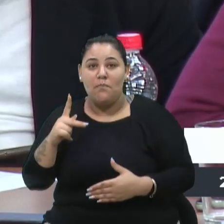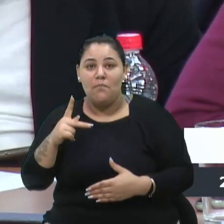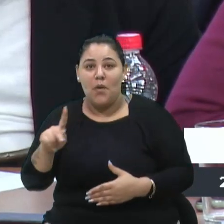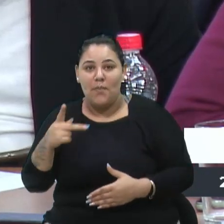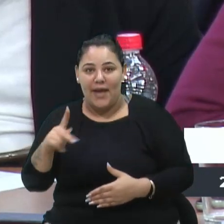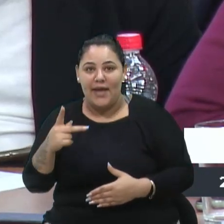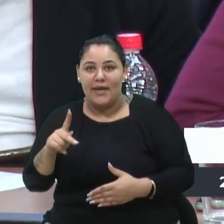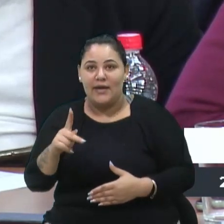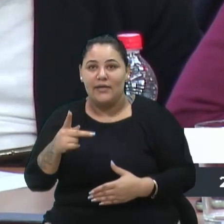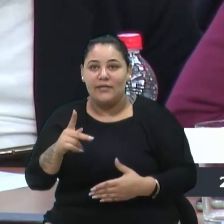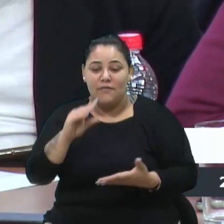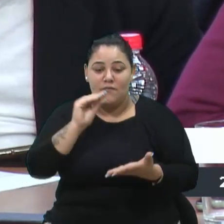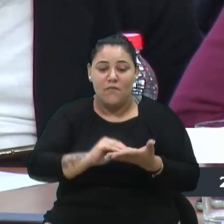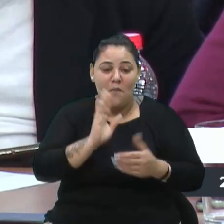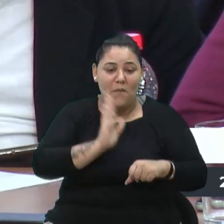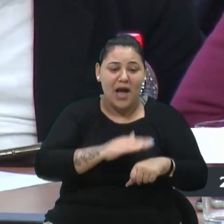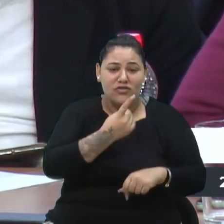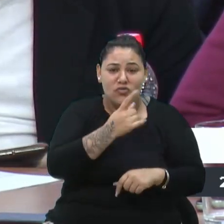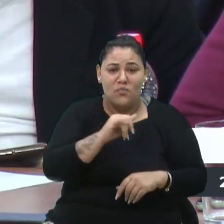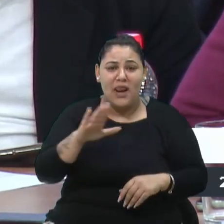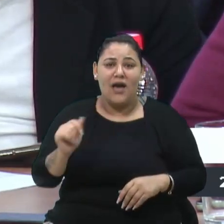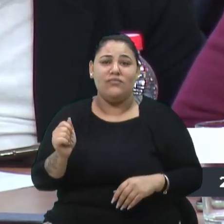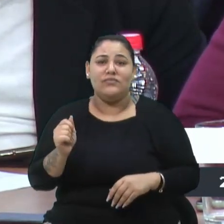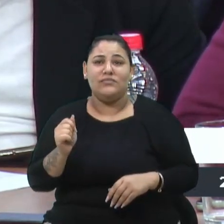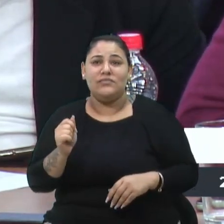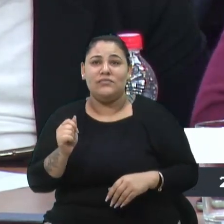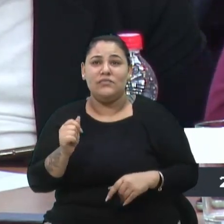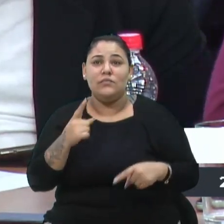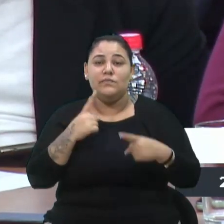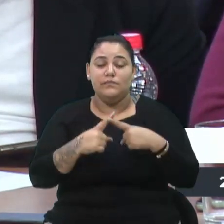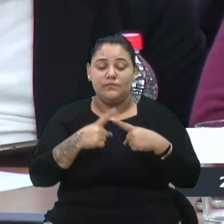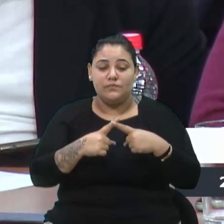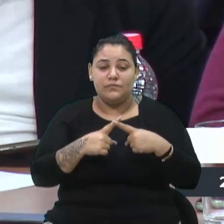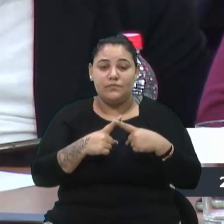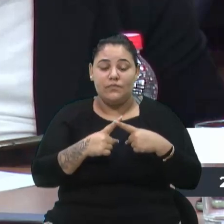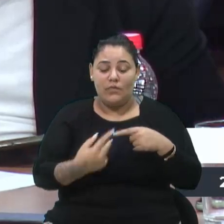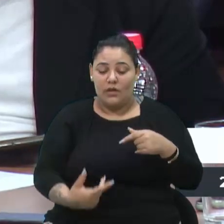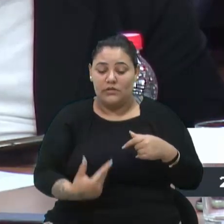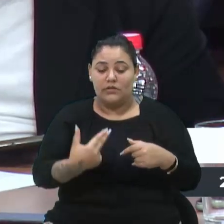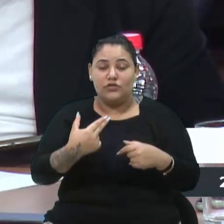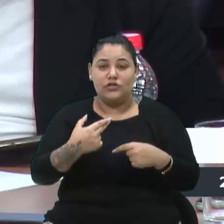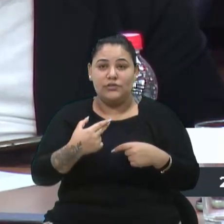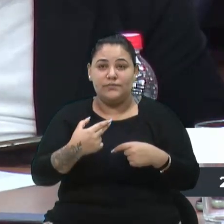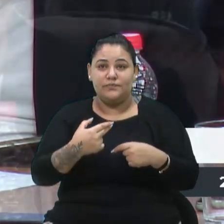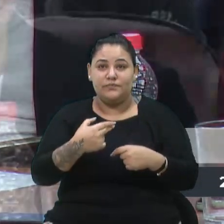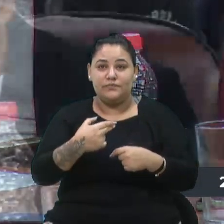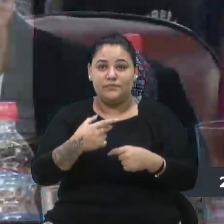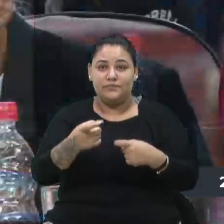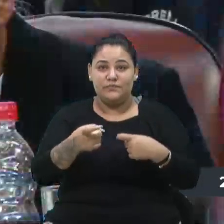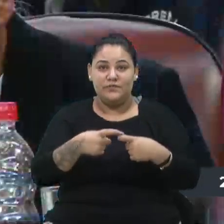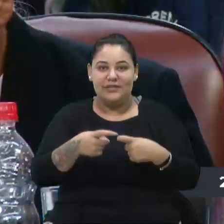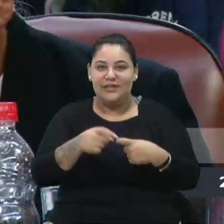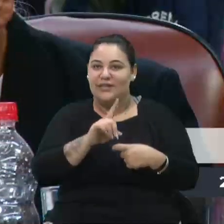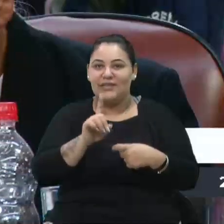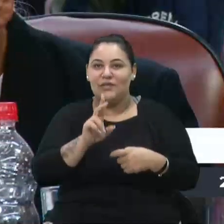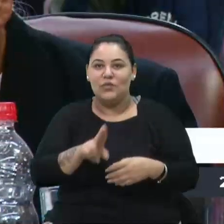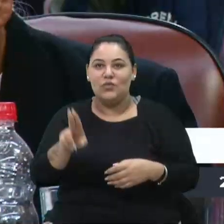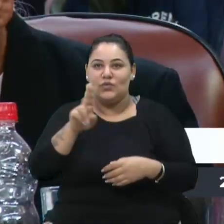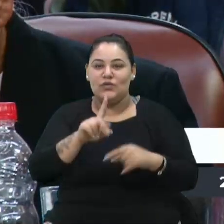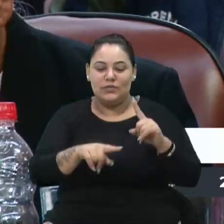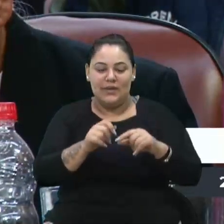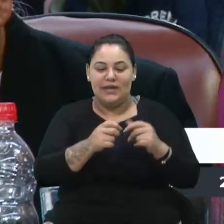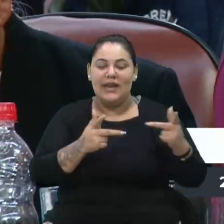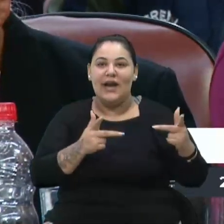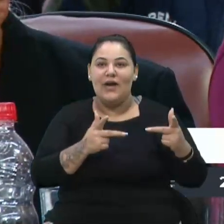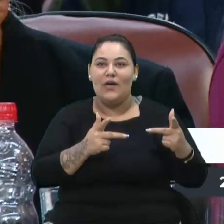déficit. Por quê? Porque as cirurgias de traumato, eles não usam materiais de péssima qualidade, porque senão tem que voltar de